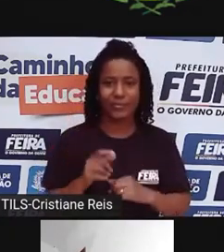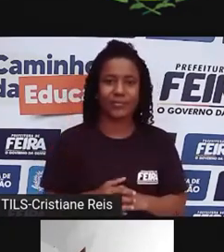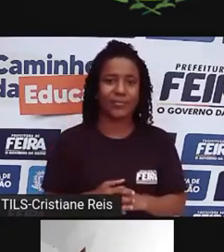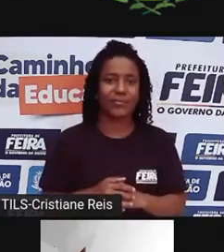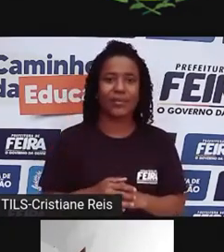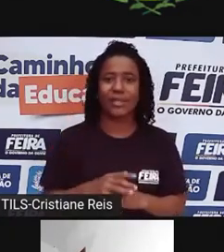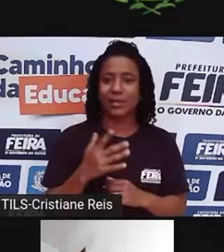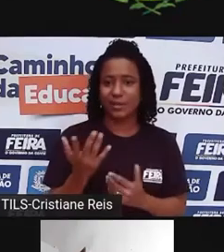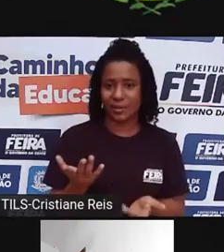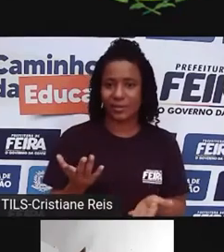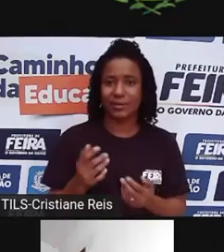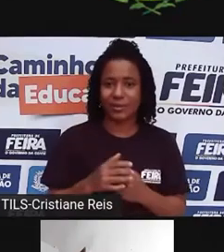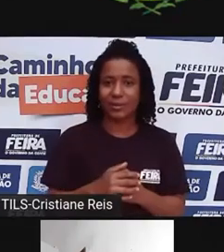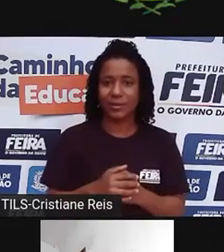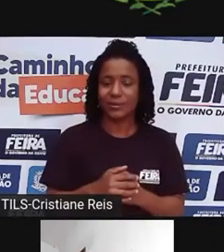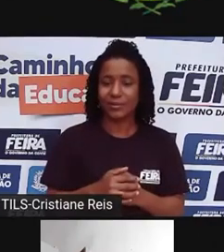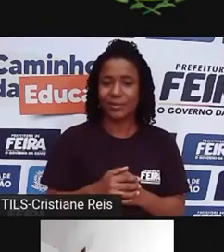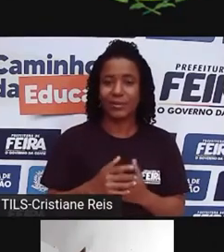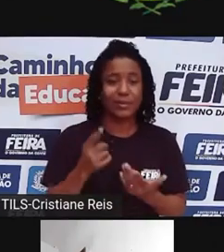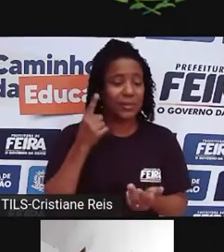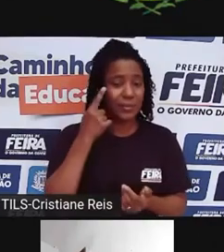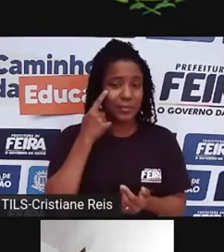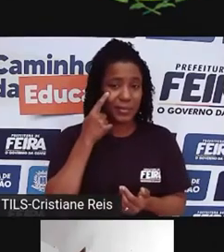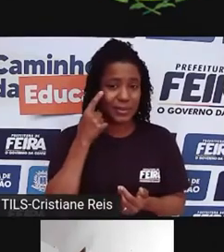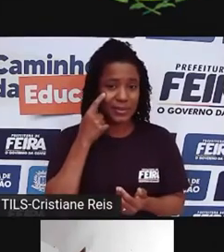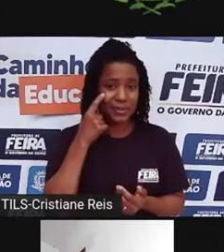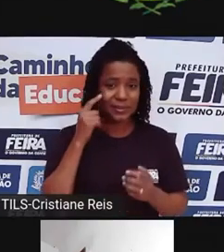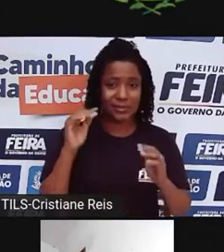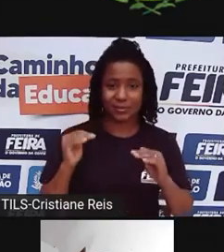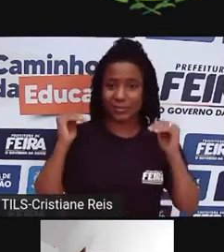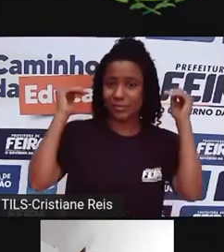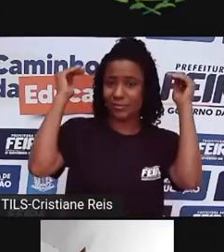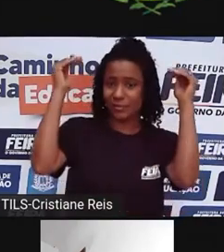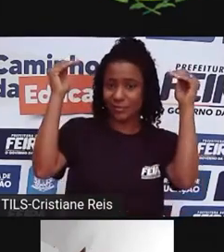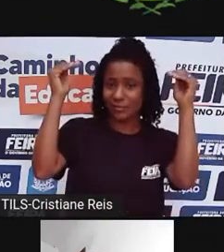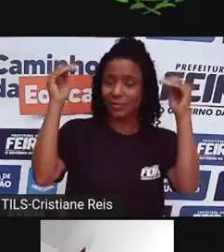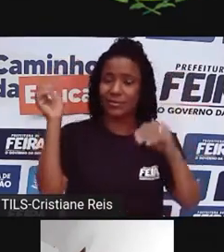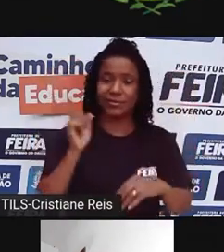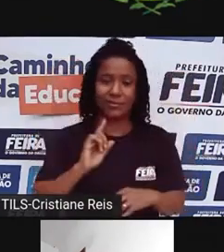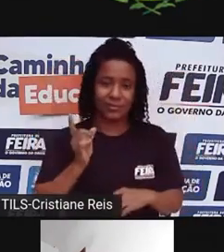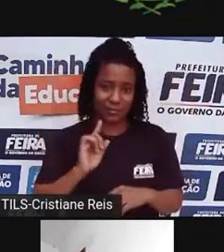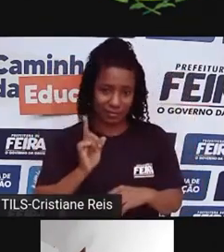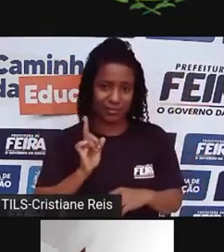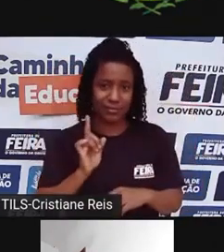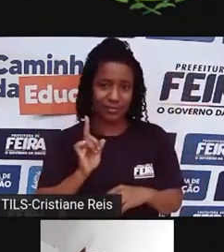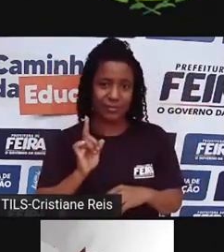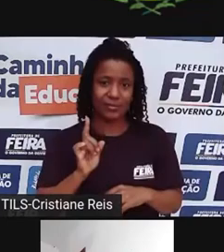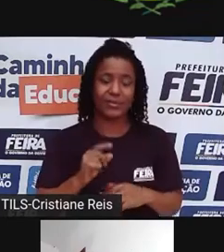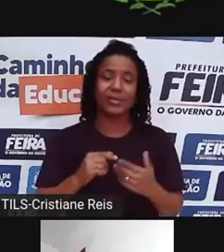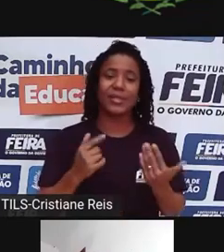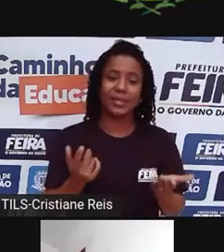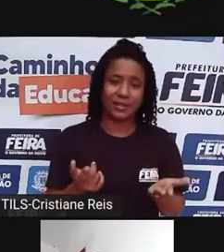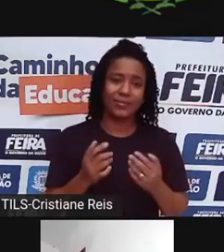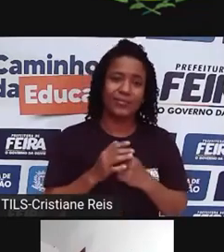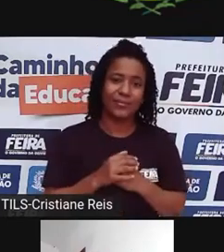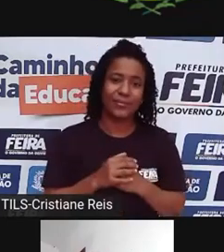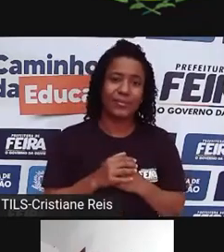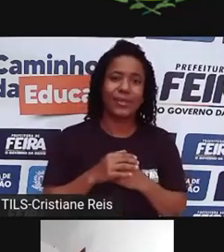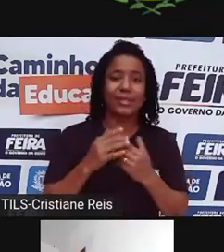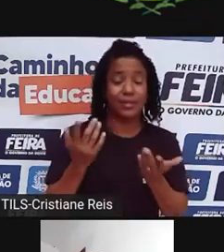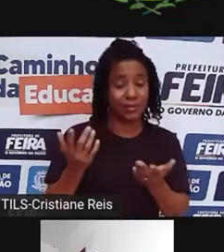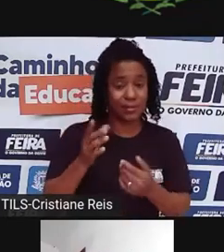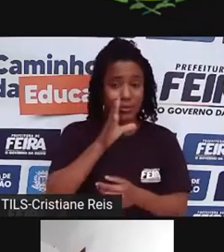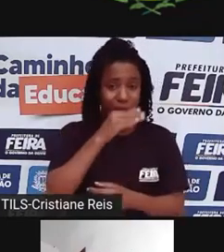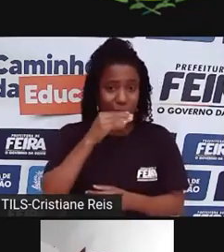biscoito, querendo me colocar numa posição de ah, o bonzão não, mas eu reconheço que eu saí de uma bolha. eu durante a adolescência